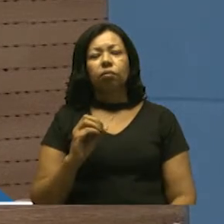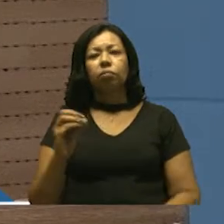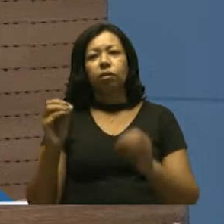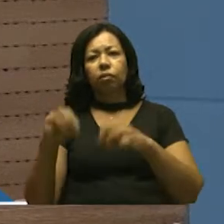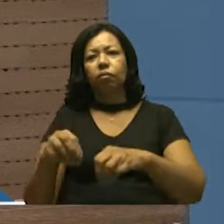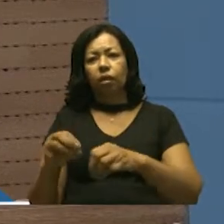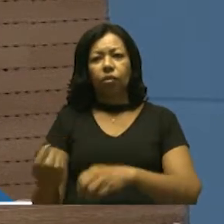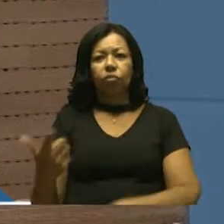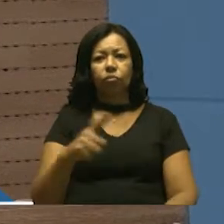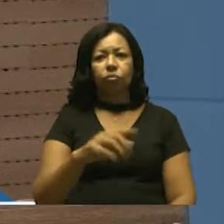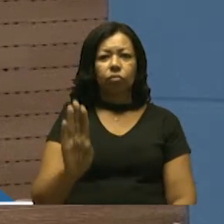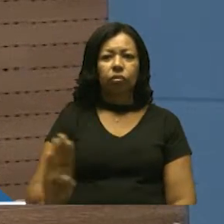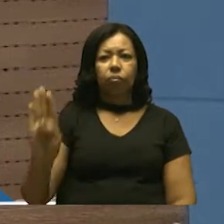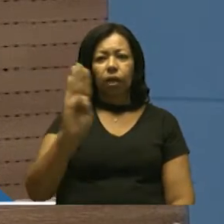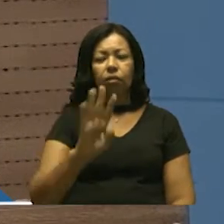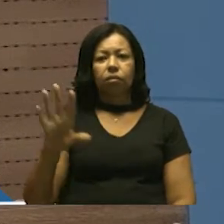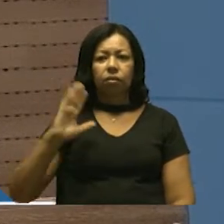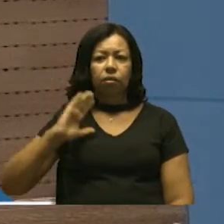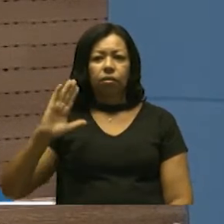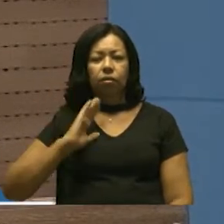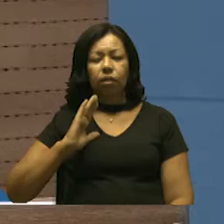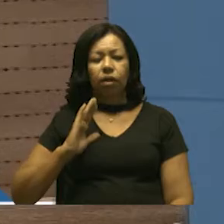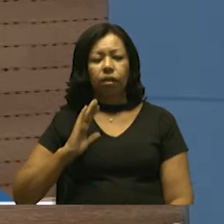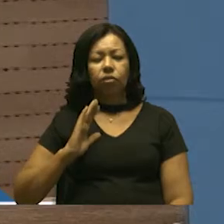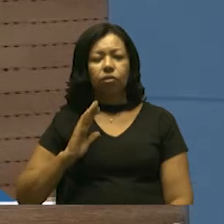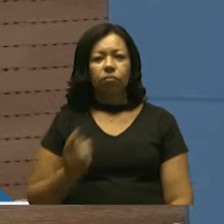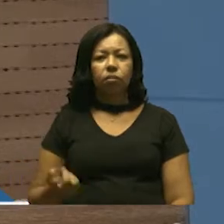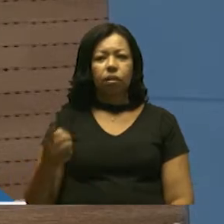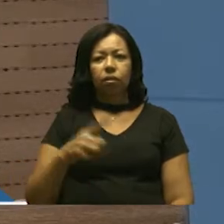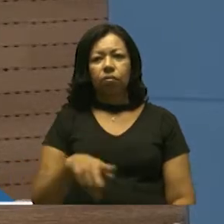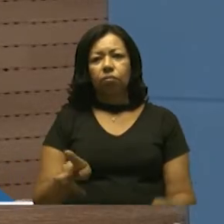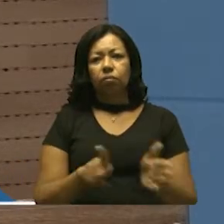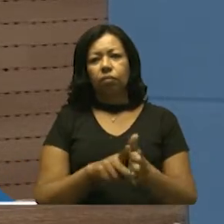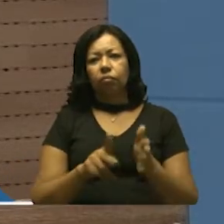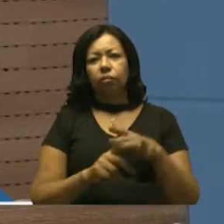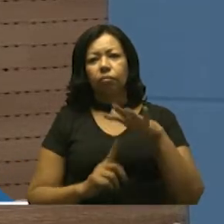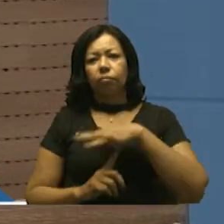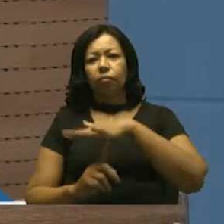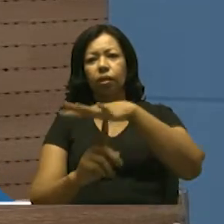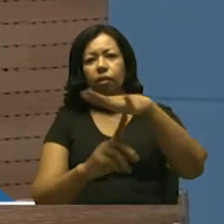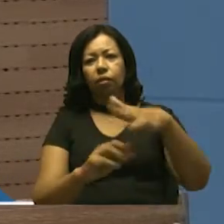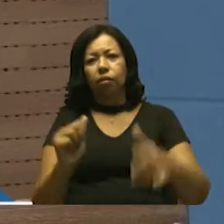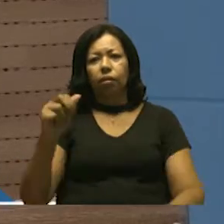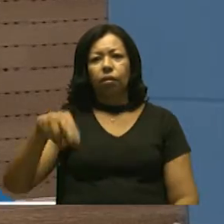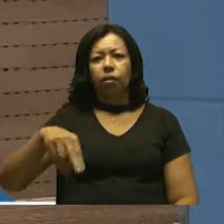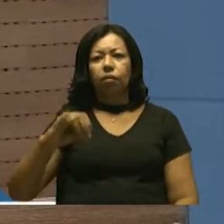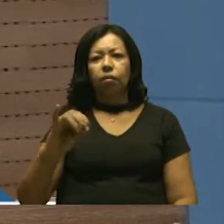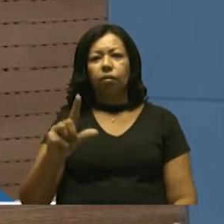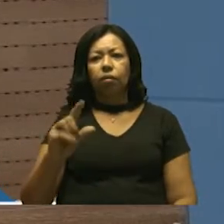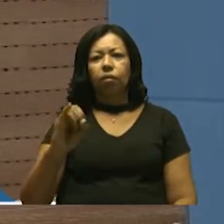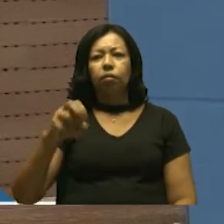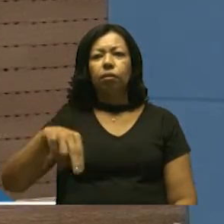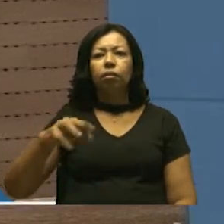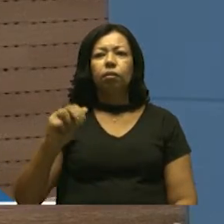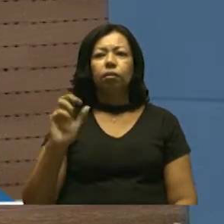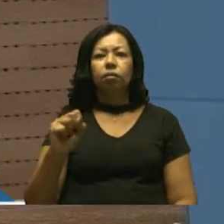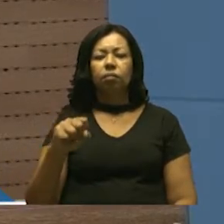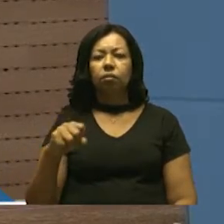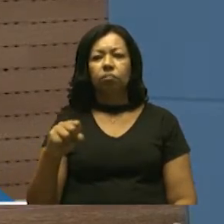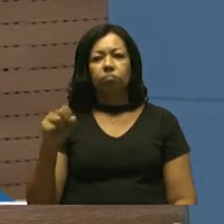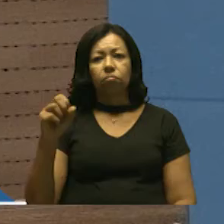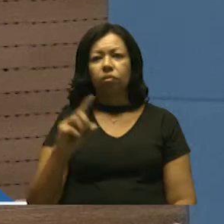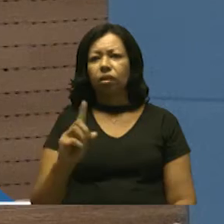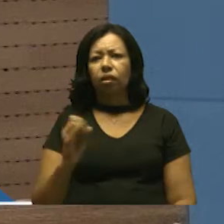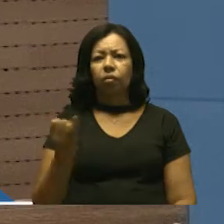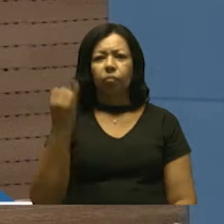diversos bairros periféricos da nossa cidade, e aqui no próprio Parque Anilinas, ou no centro de Cubatão, não importa o local.